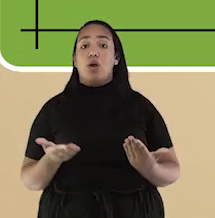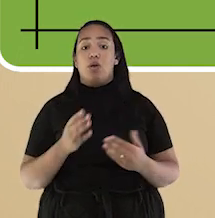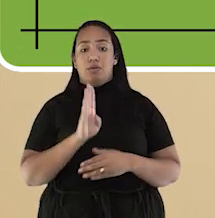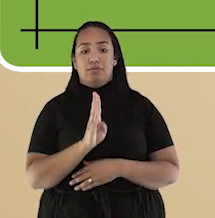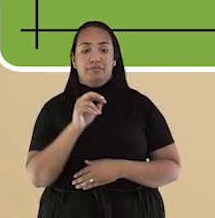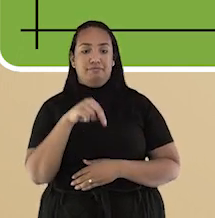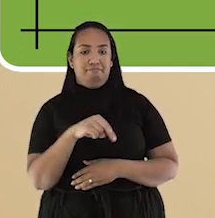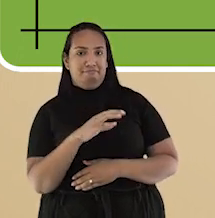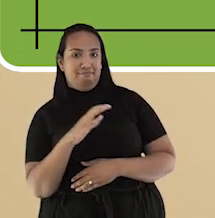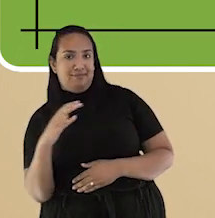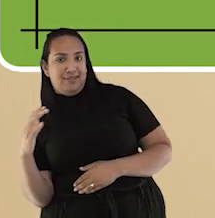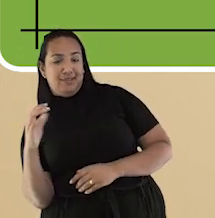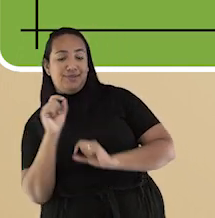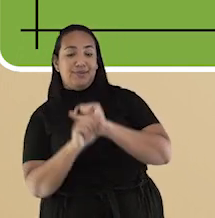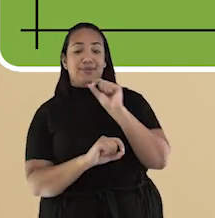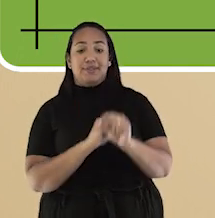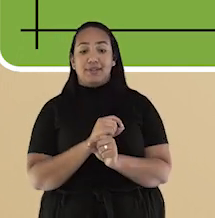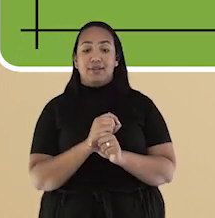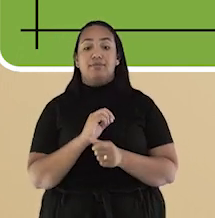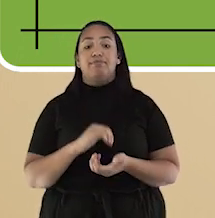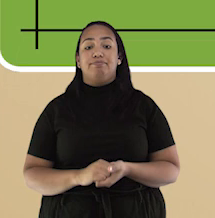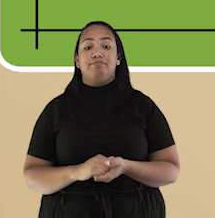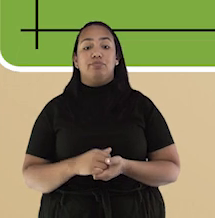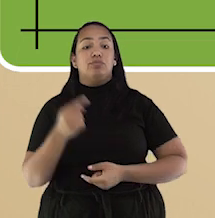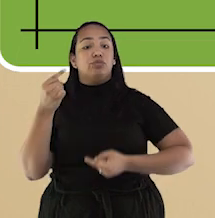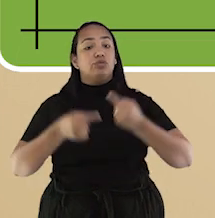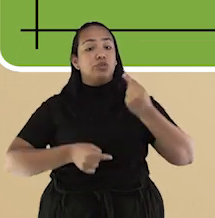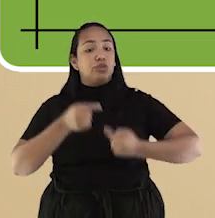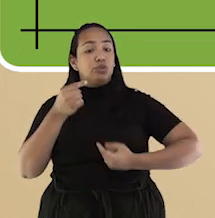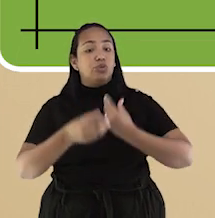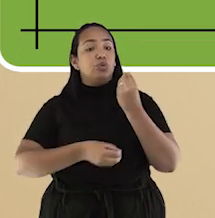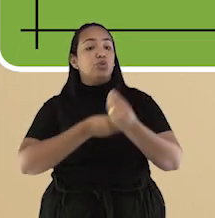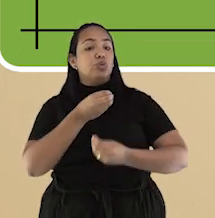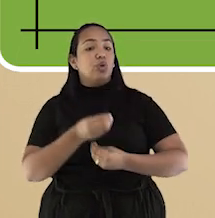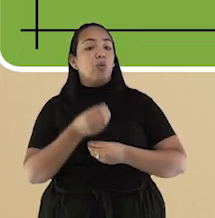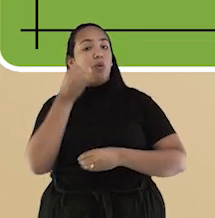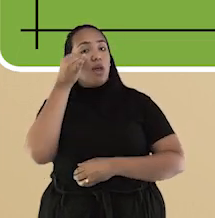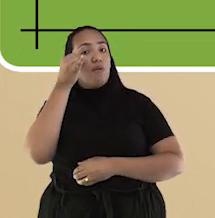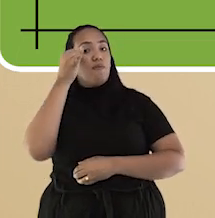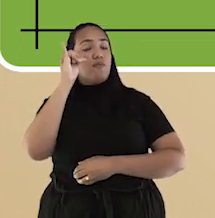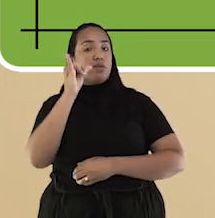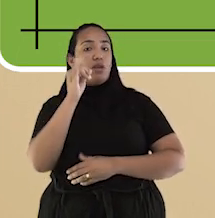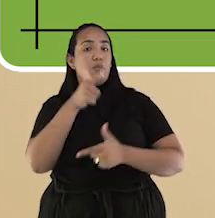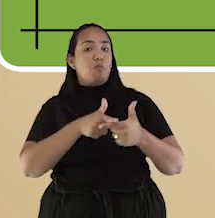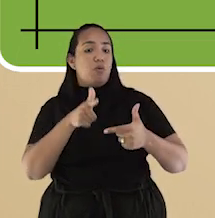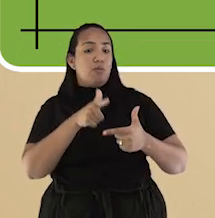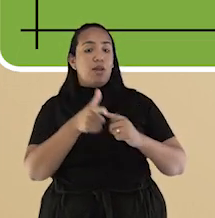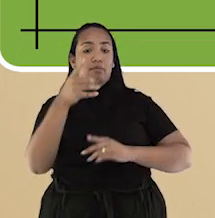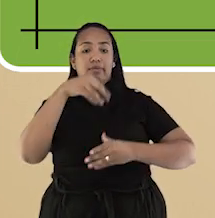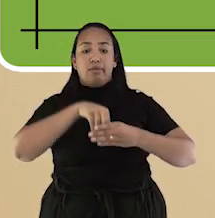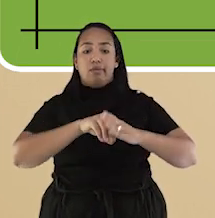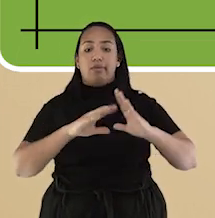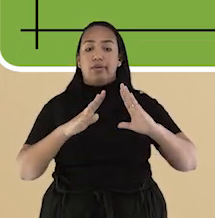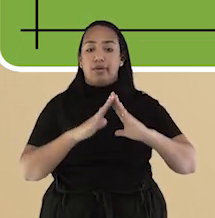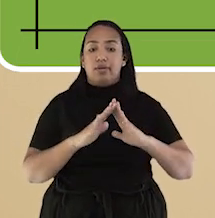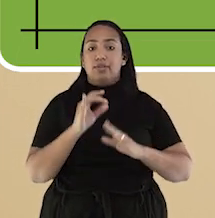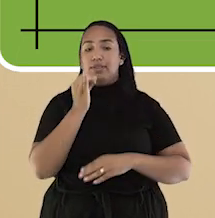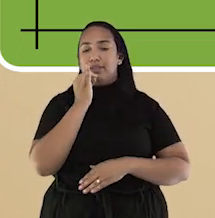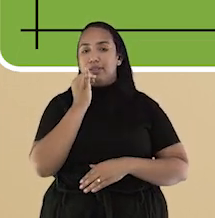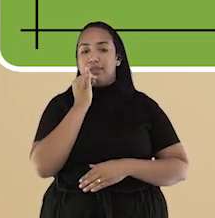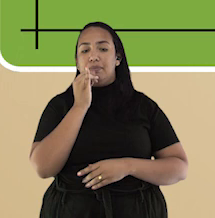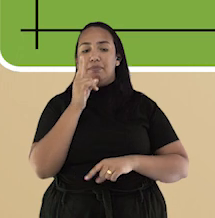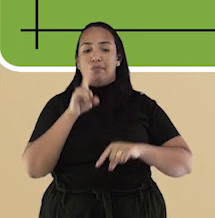BNCC, que é discutir os cuidados necessários à prevenção de acidentes domésticos, objetos